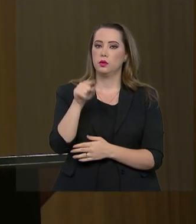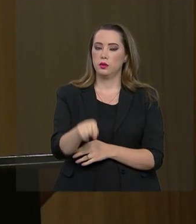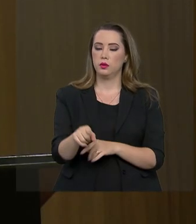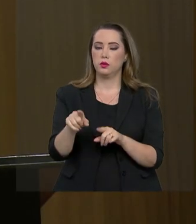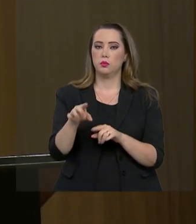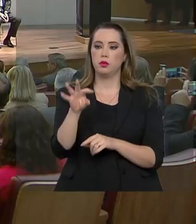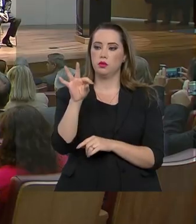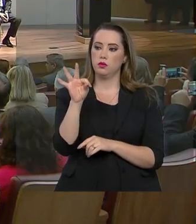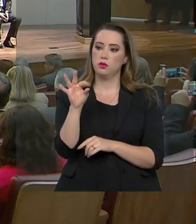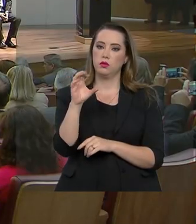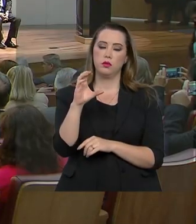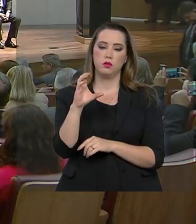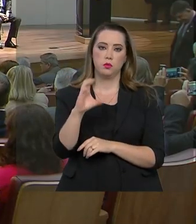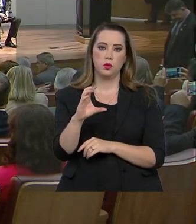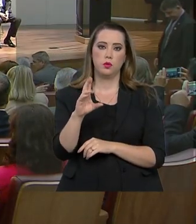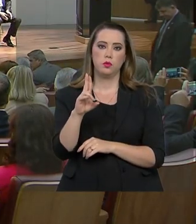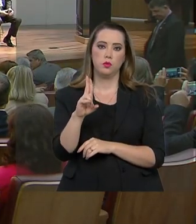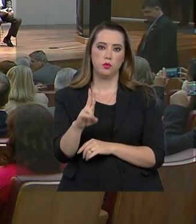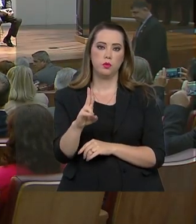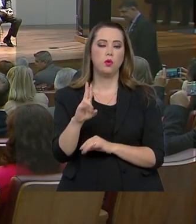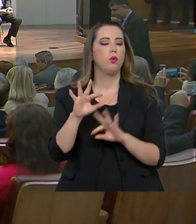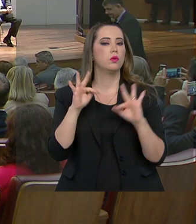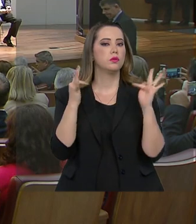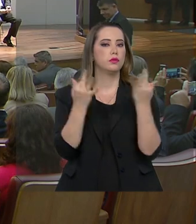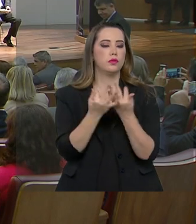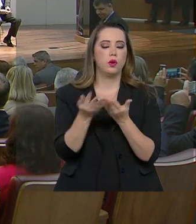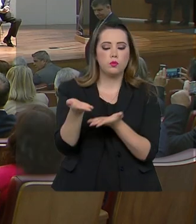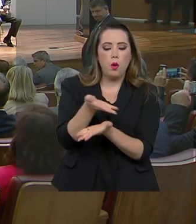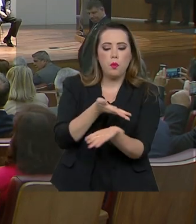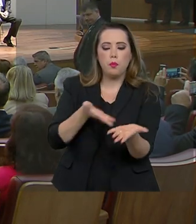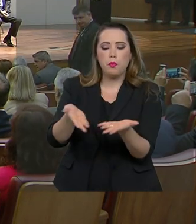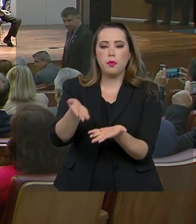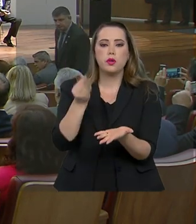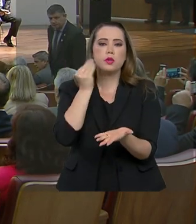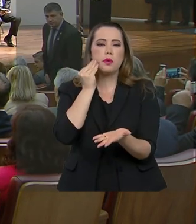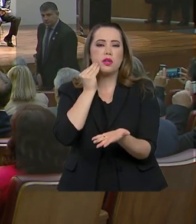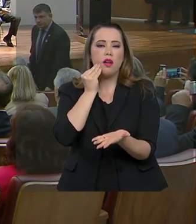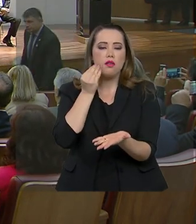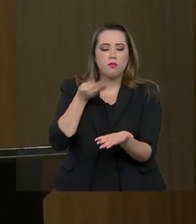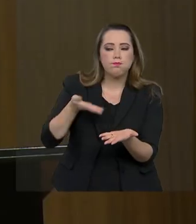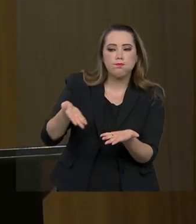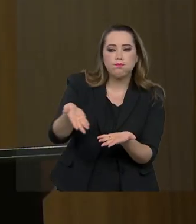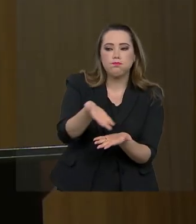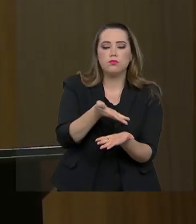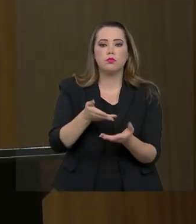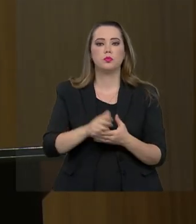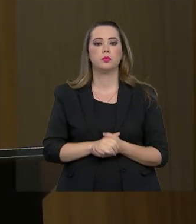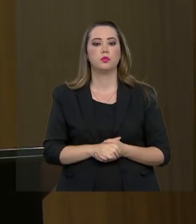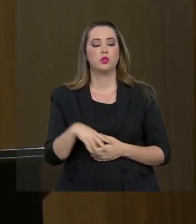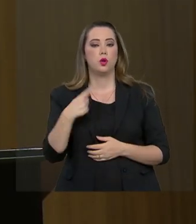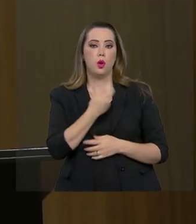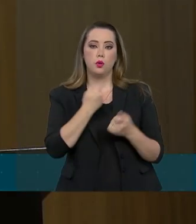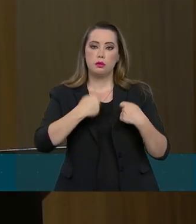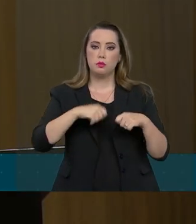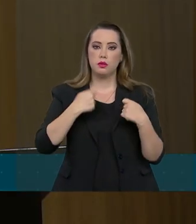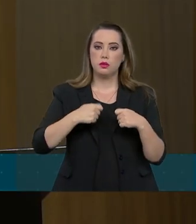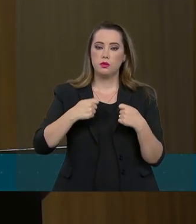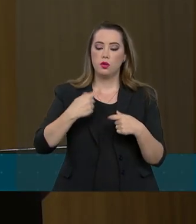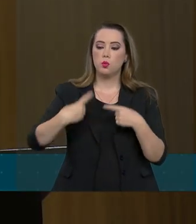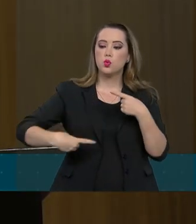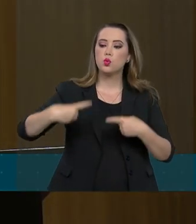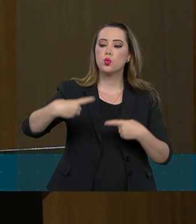de Contas da União, o Fórum é uma oportunidade para compartilhar experiências e conhecimentos. Precisamos discutir caminhos